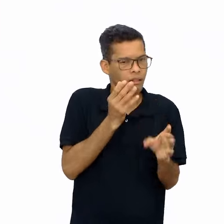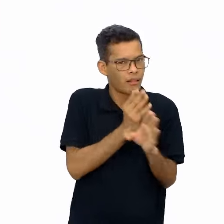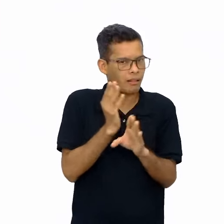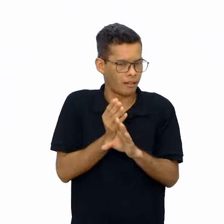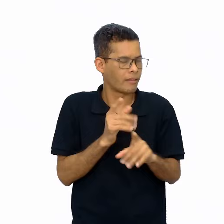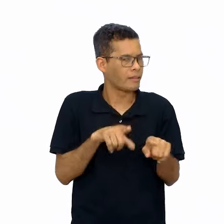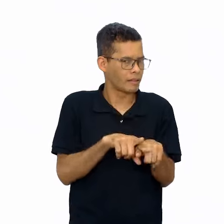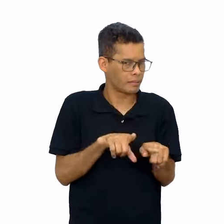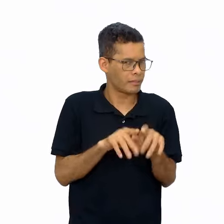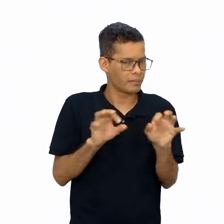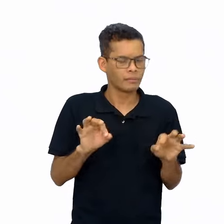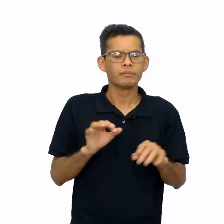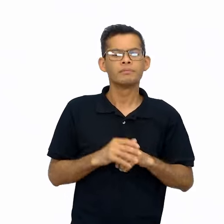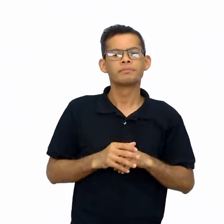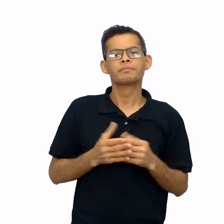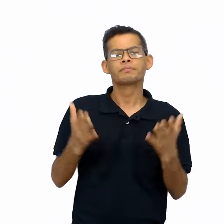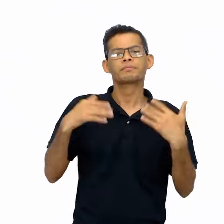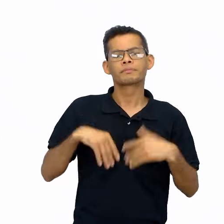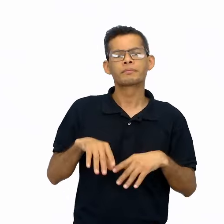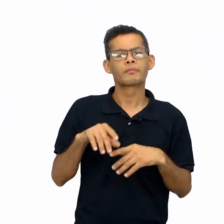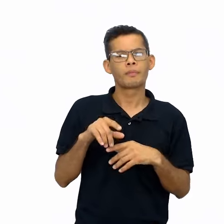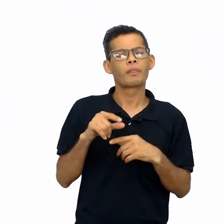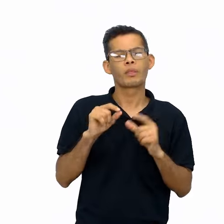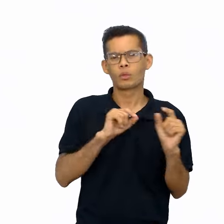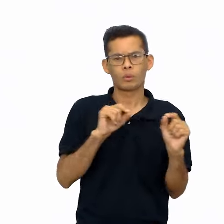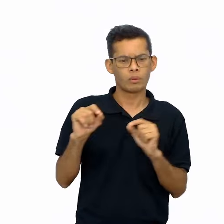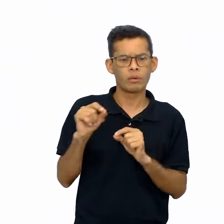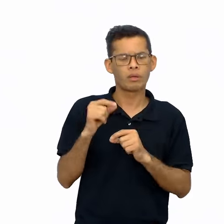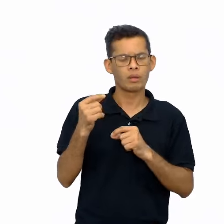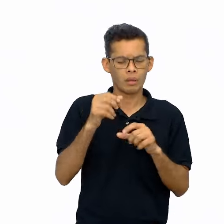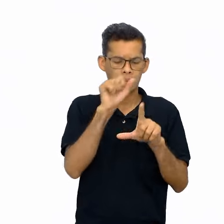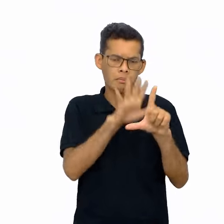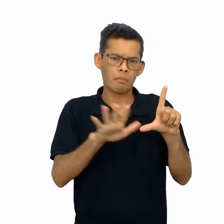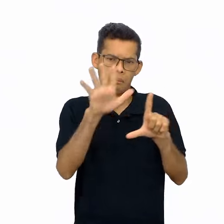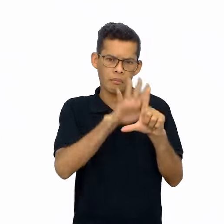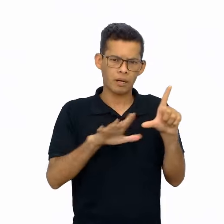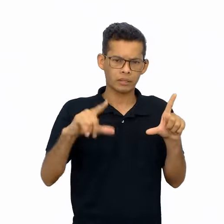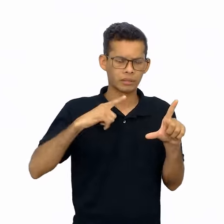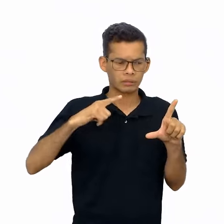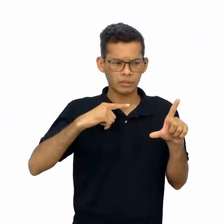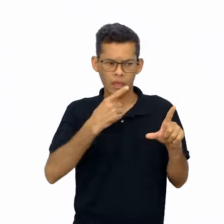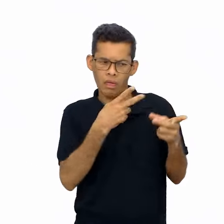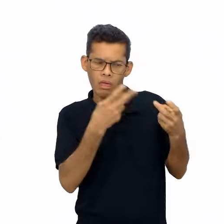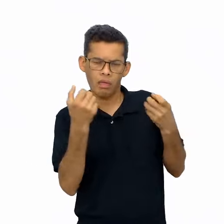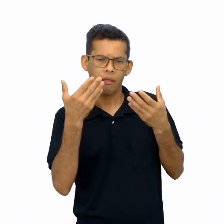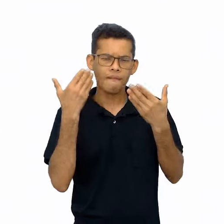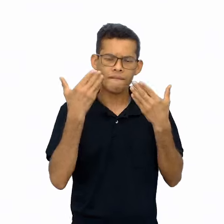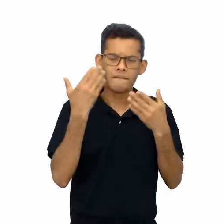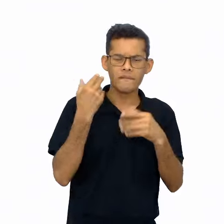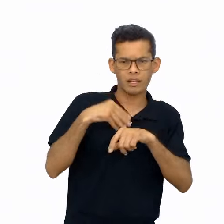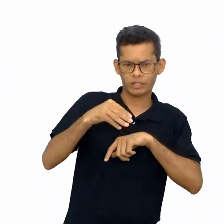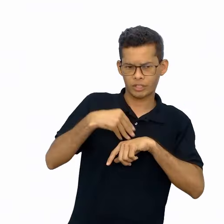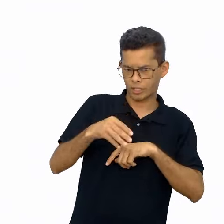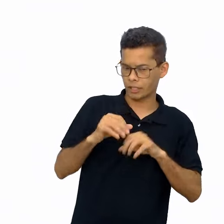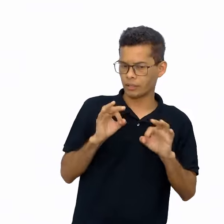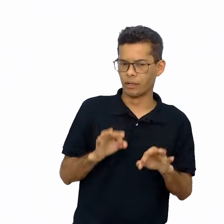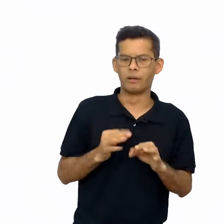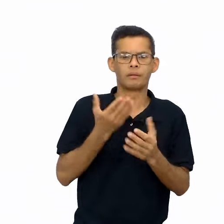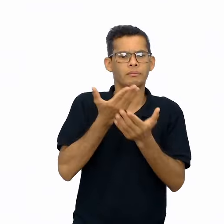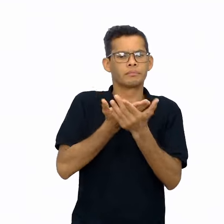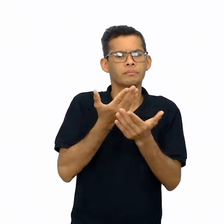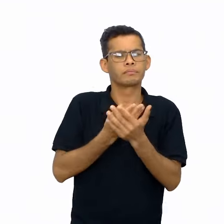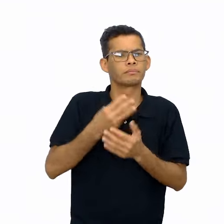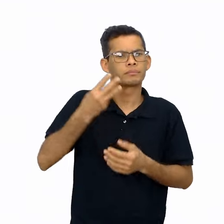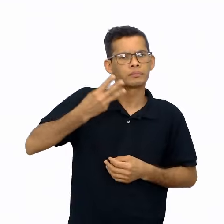devem se valer das imagens da primeira atividade para responder as adivinhas propostas. A aula 3 funciona